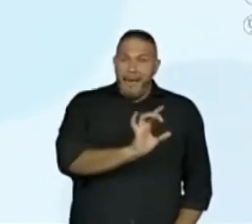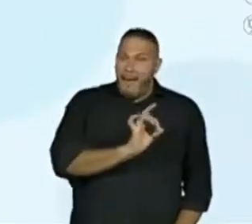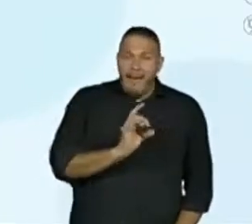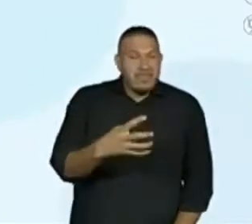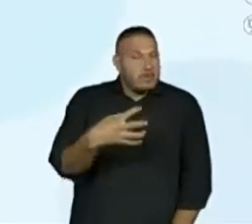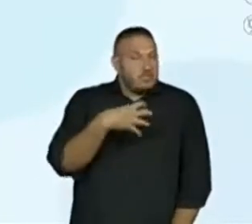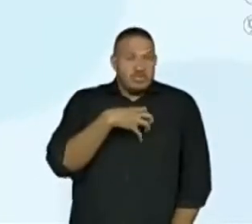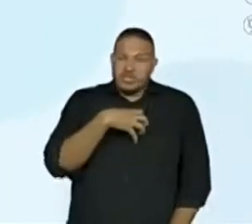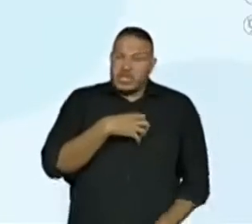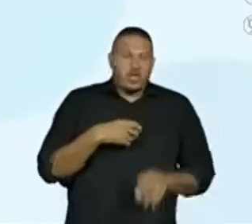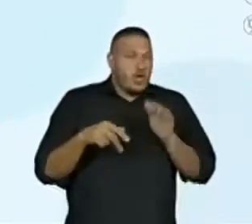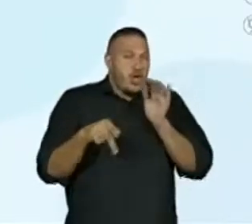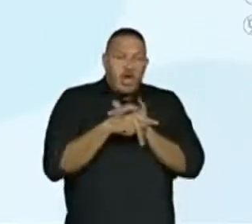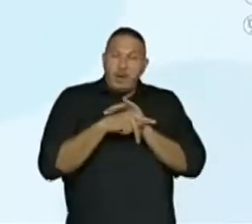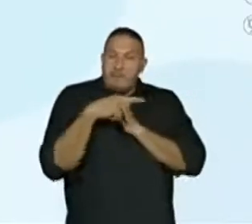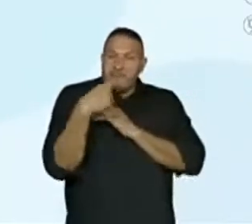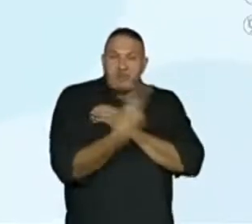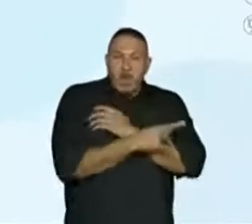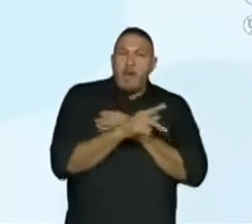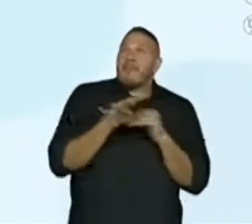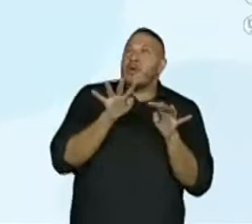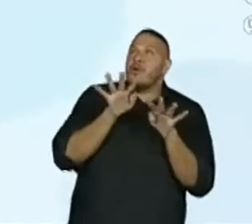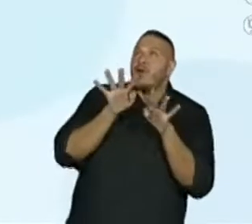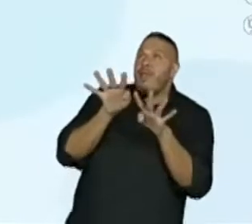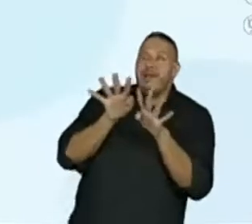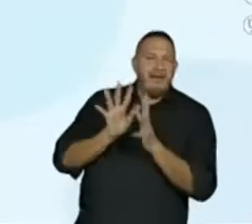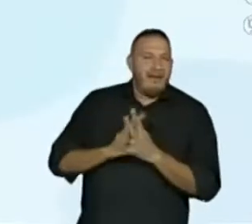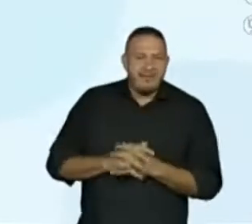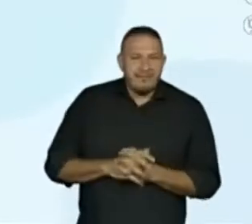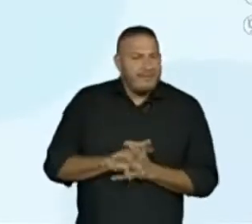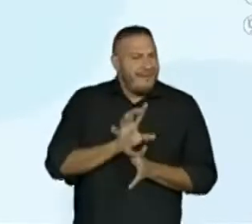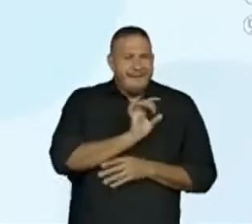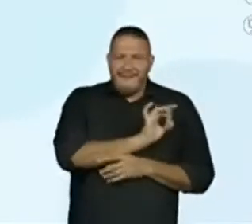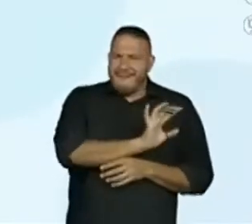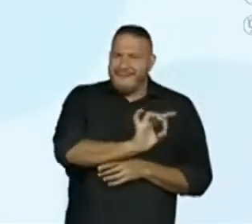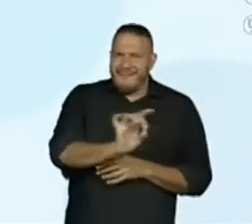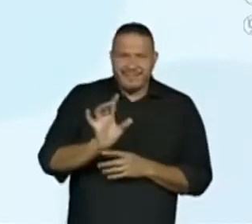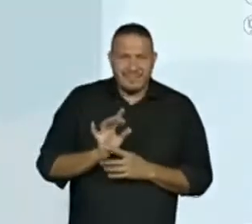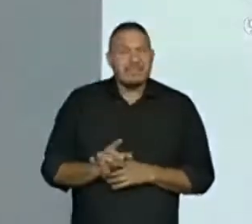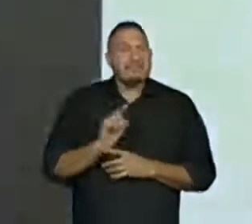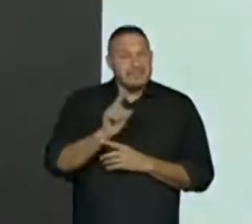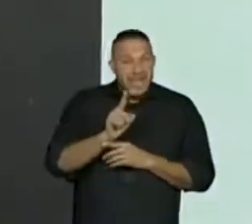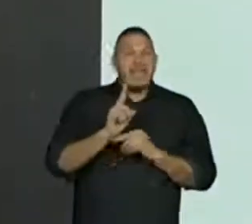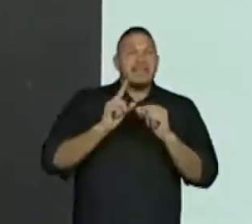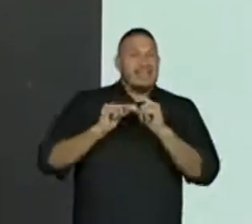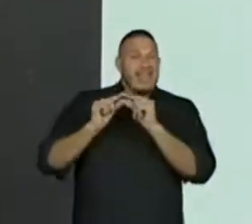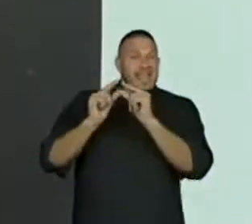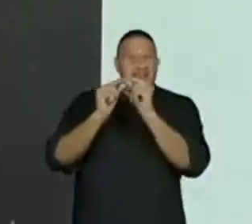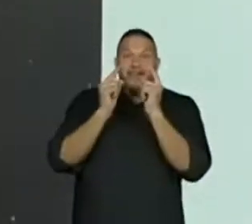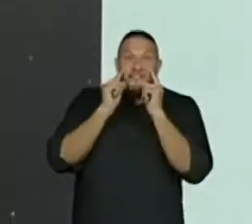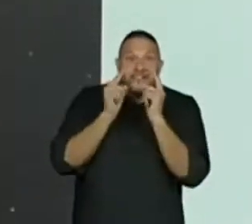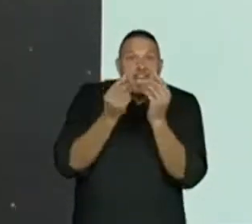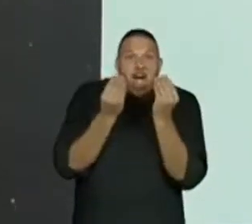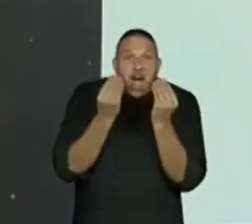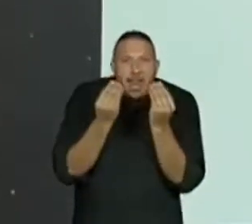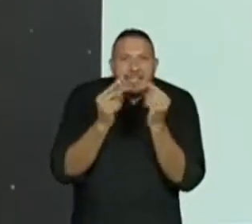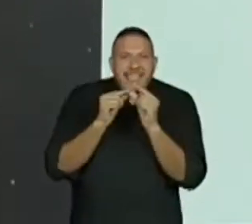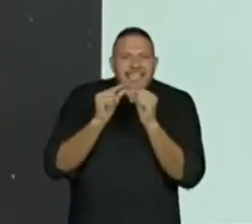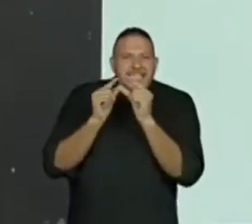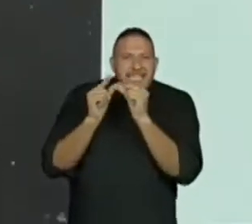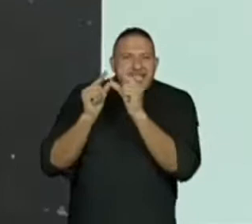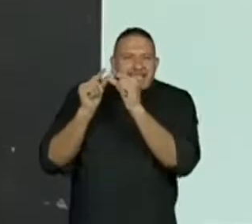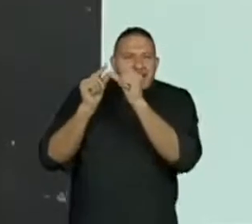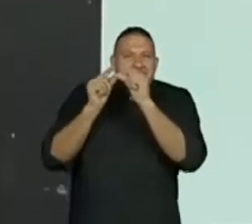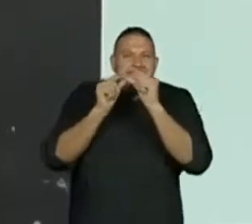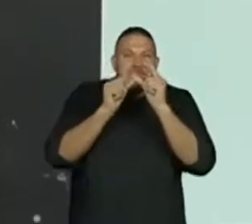particular de olhar o céu também temos aí uma constelação veja um conjunto de estrelas